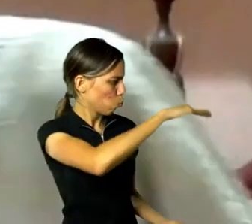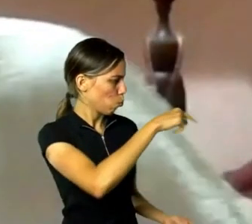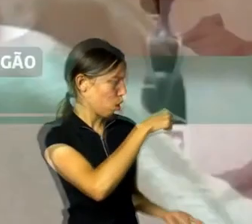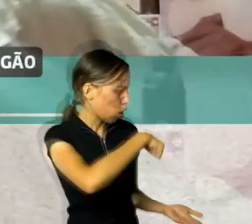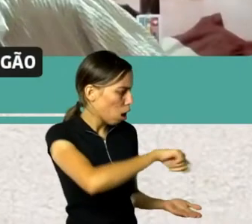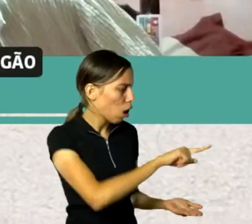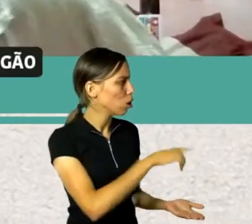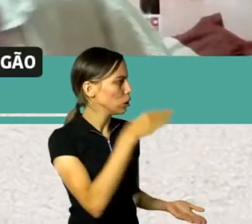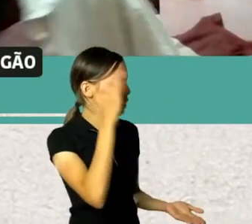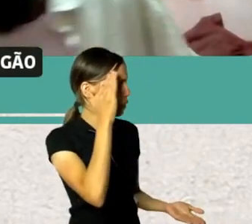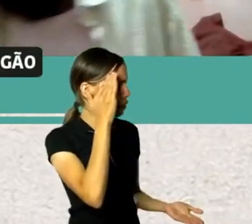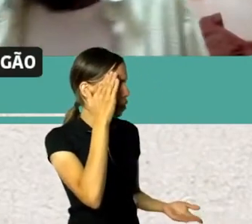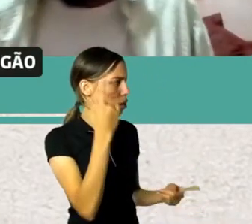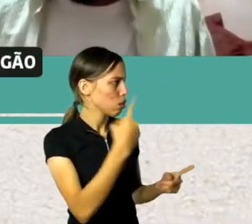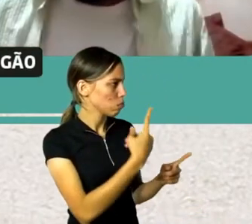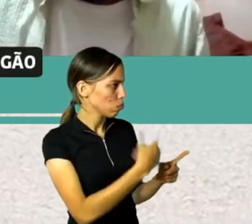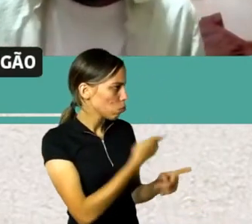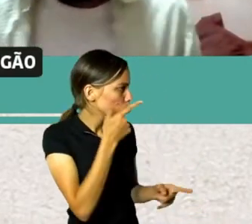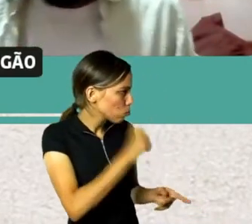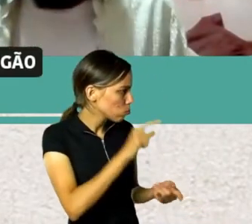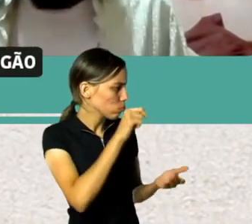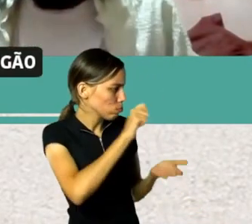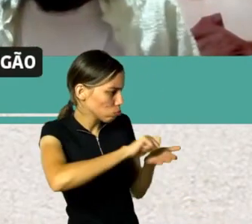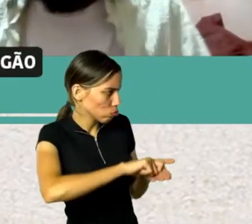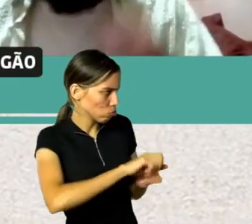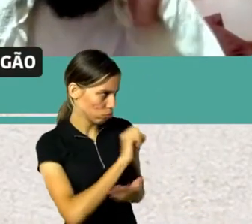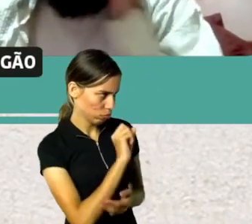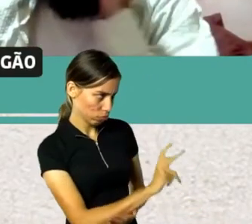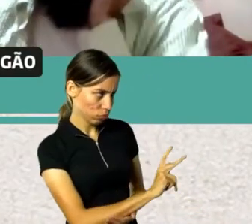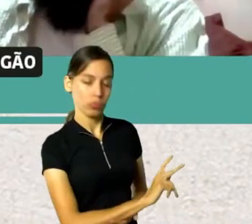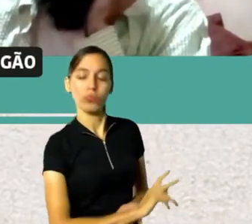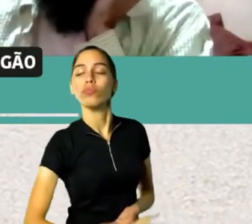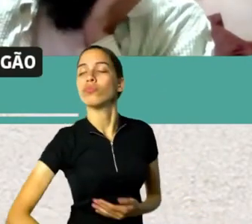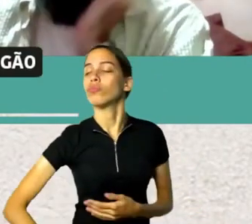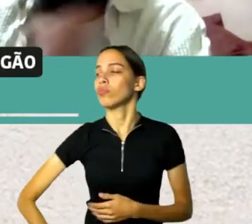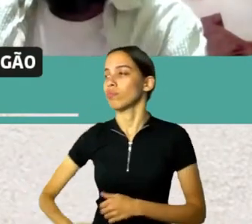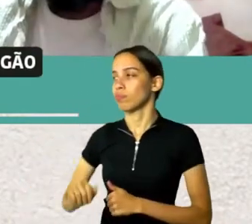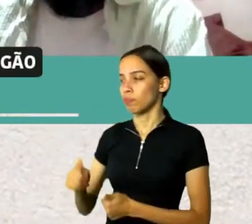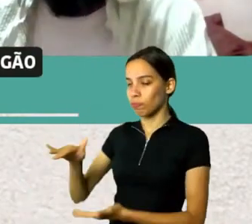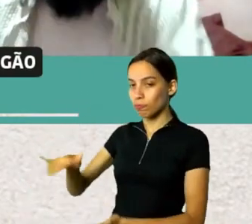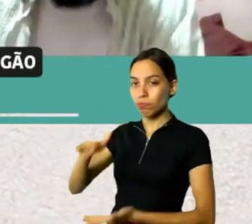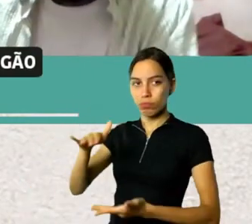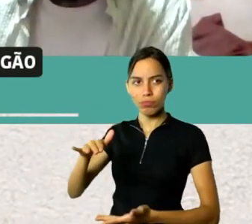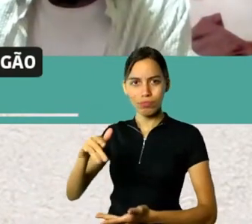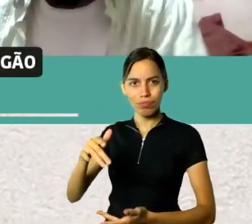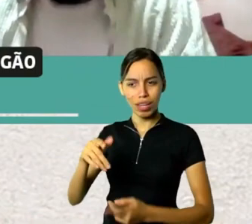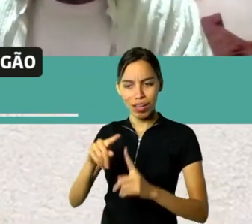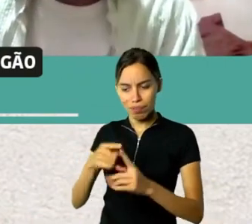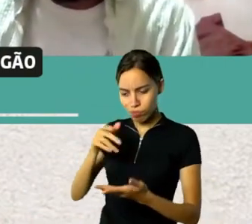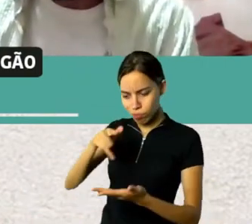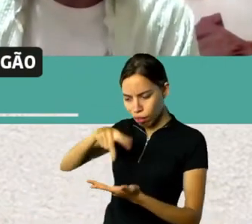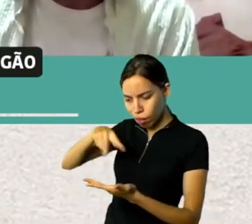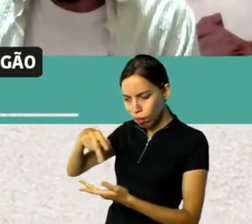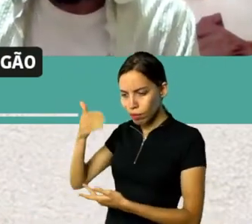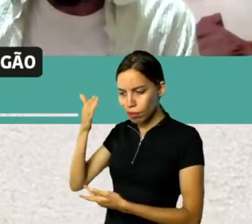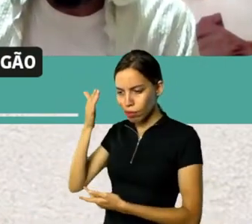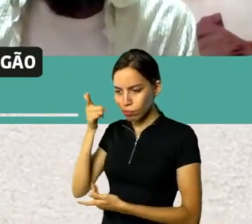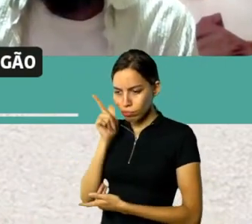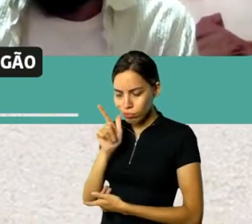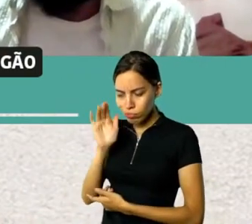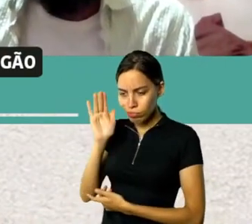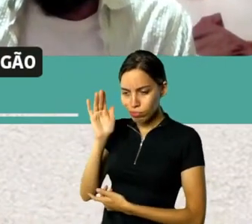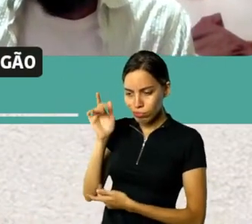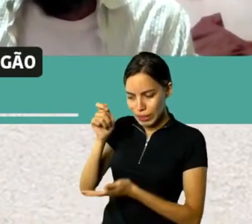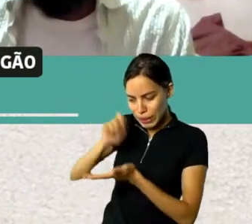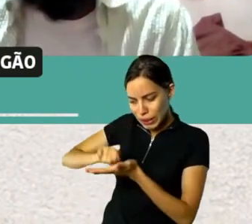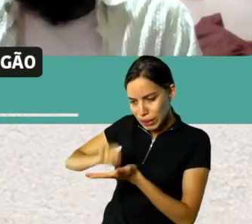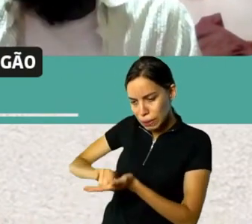livro, O Rei da Roleta. Duas imagens antigas em preto e branco, figuram o fundo da capa do livro. A logo é trabalhada nas cores